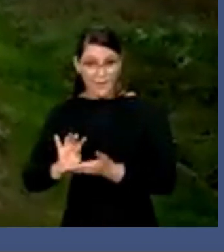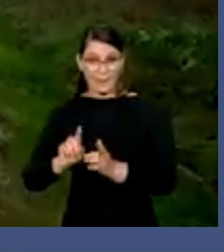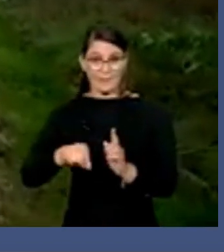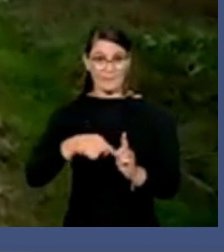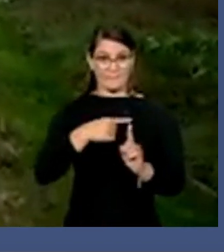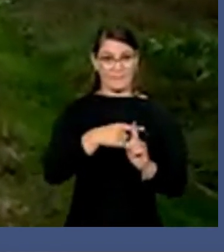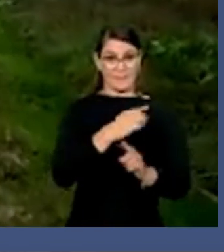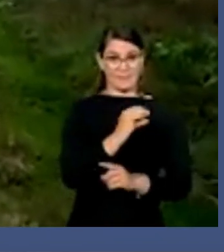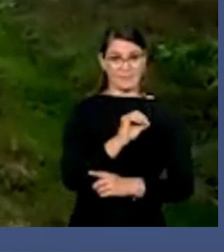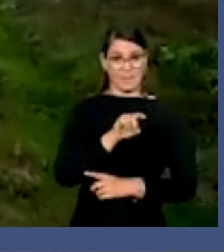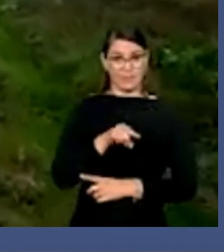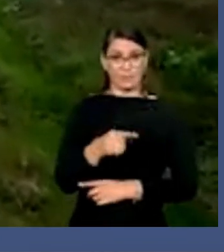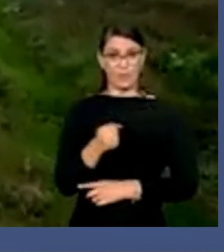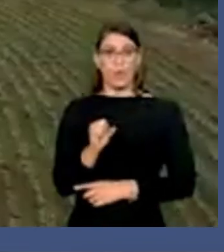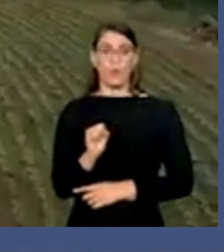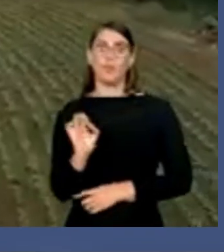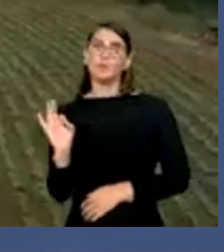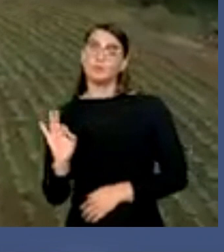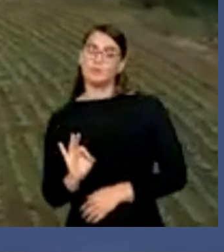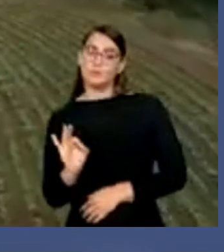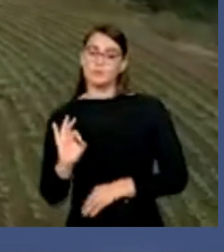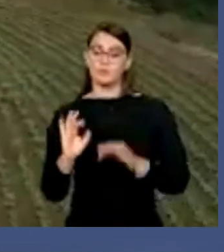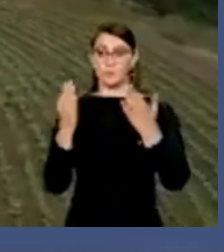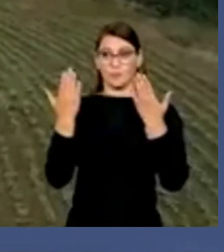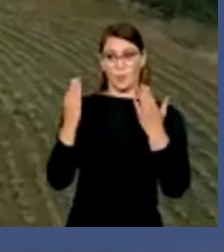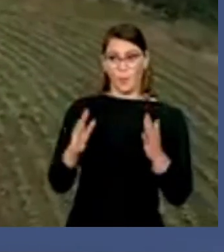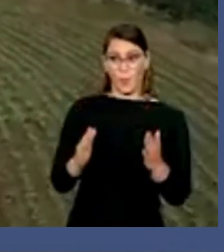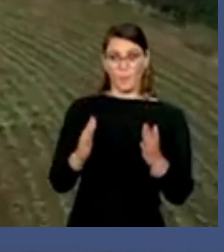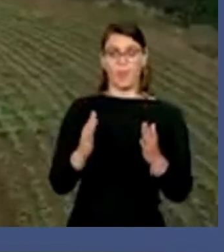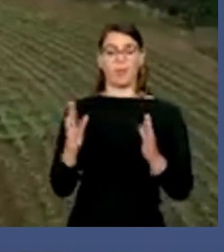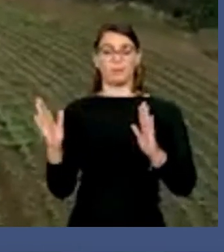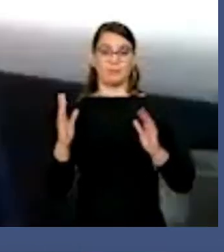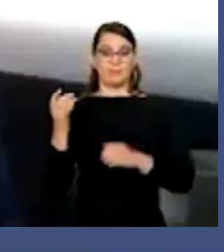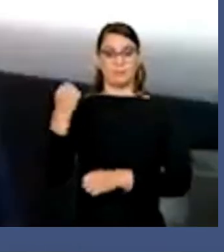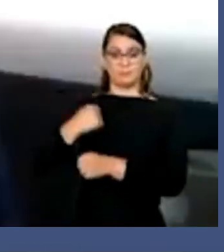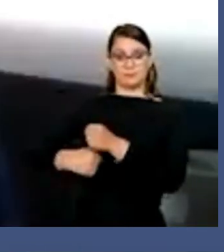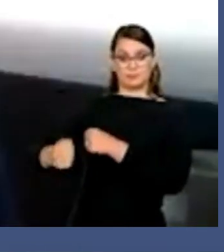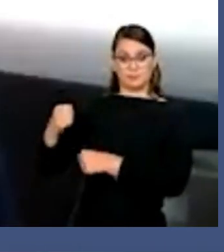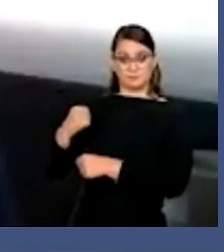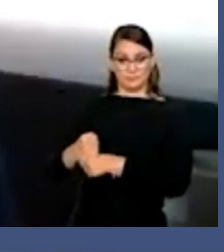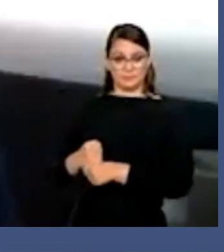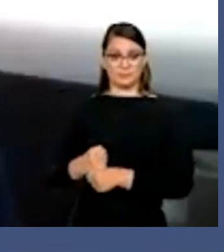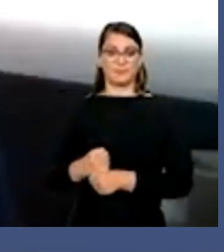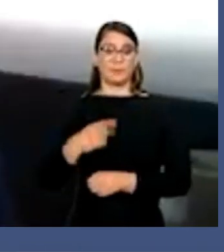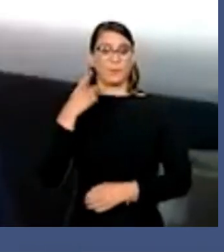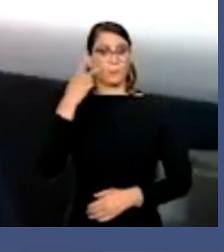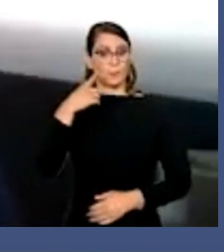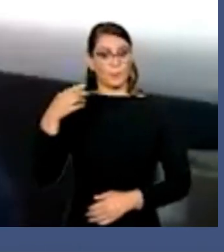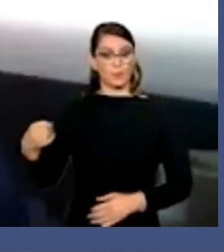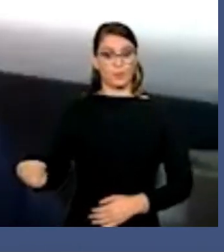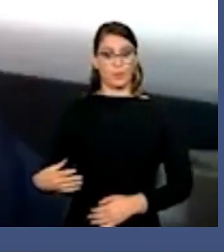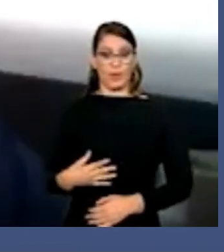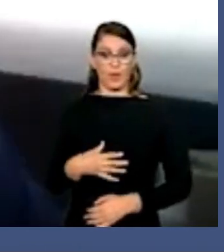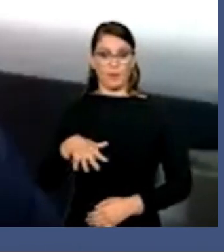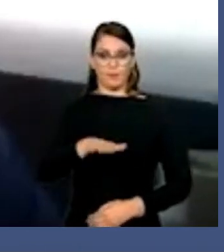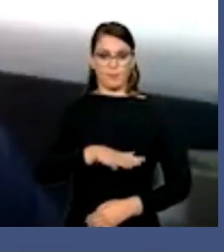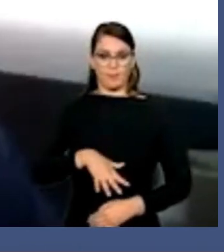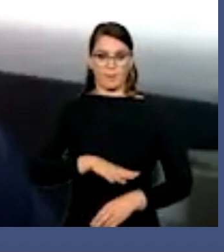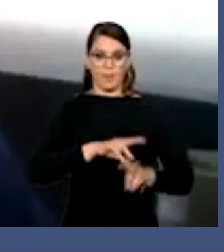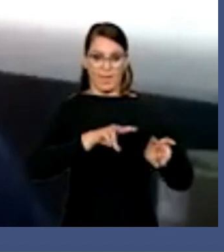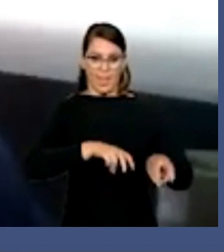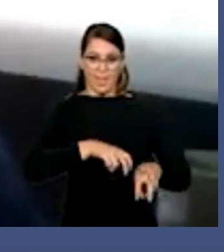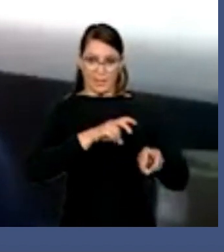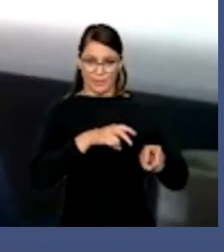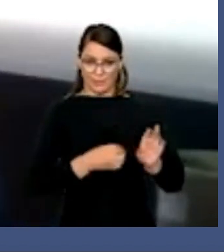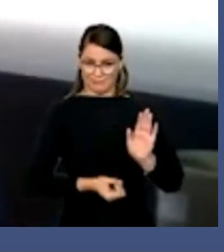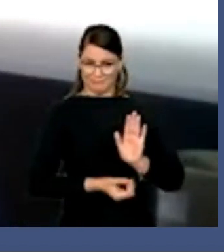de 0,8% em relação à safra anterior. Com as novas políticas para o campo agrícola do nosso